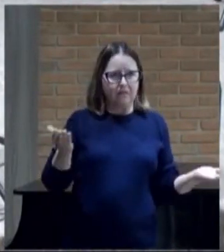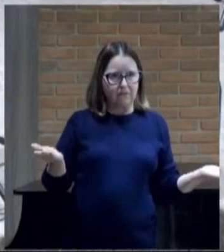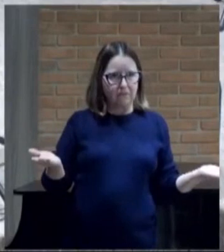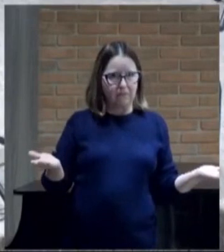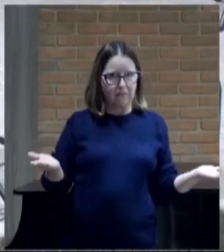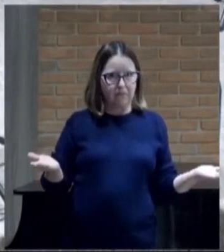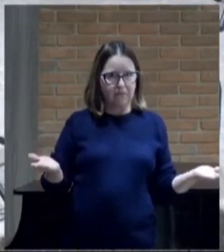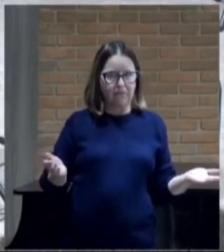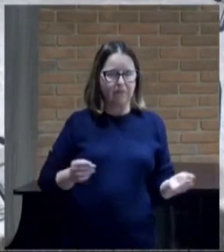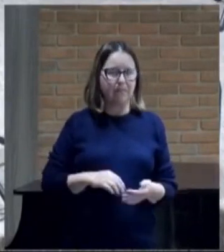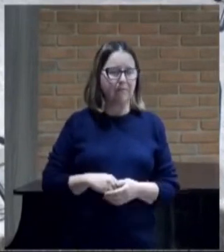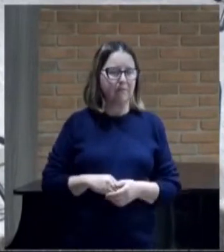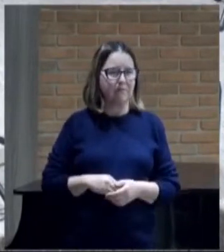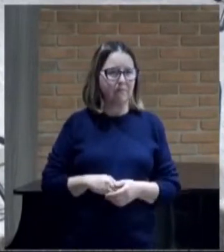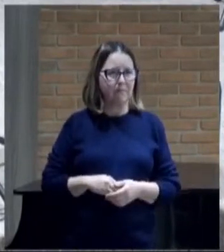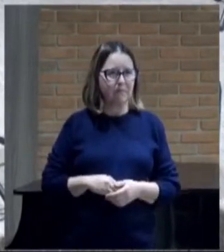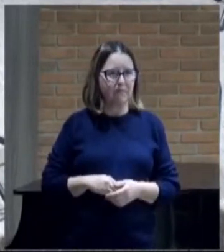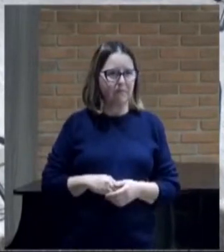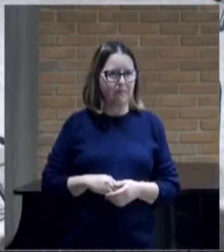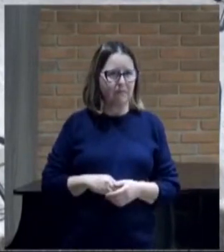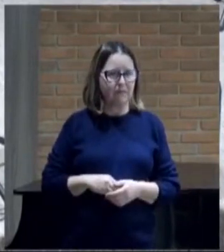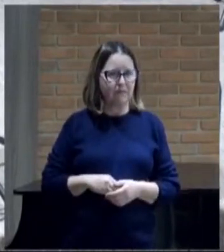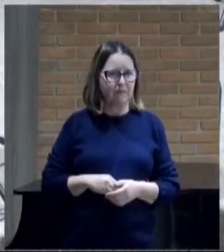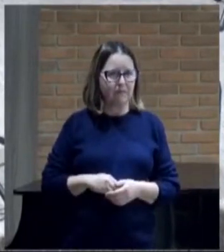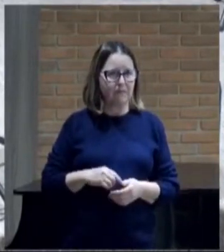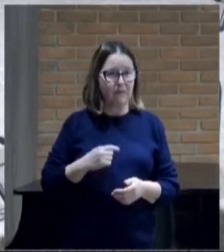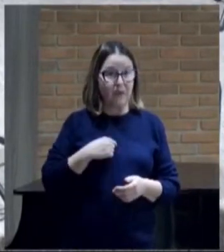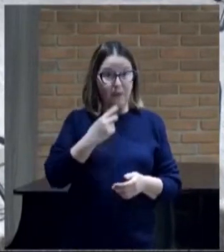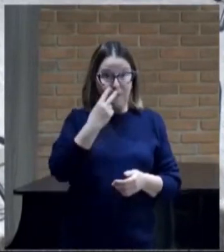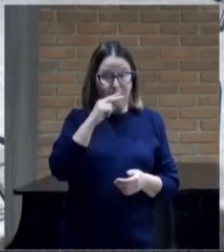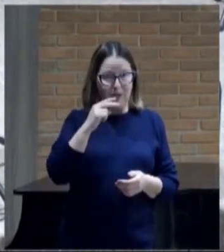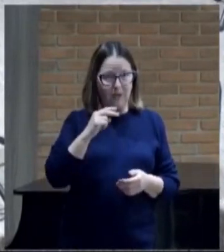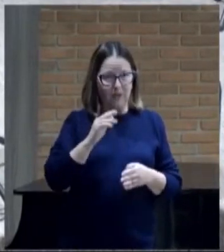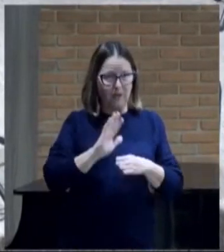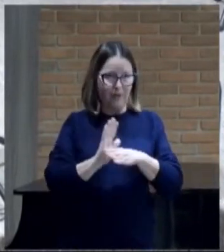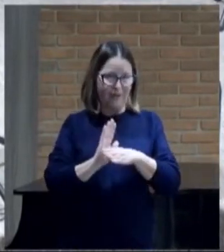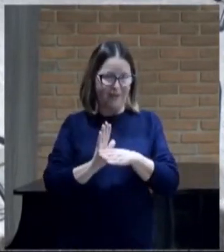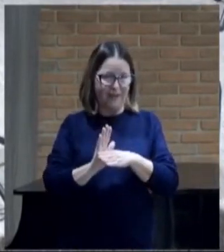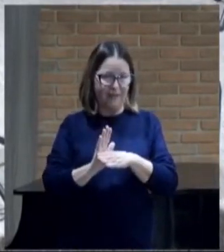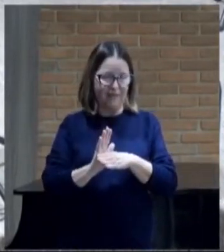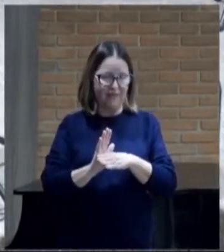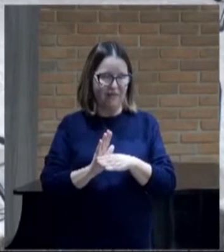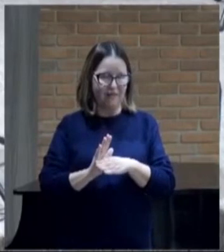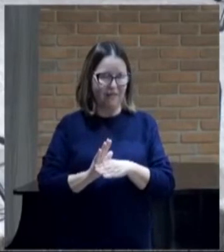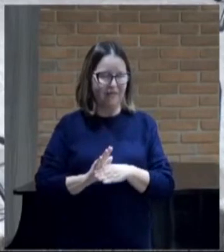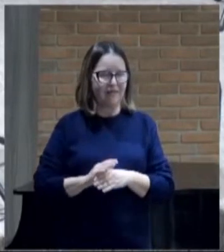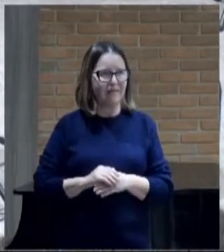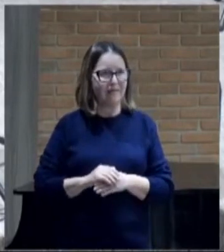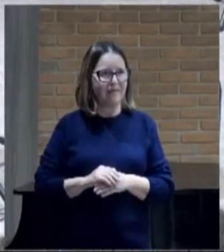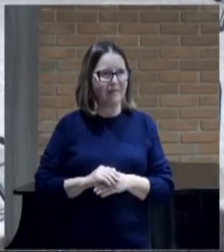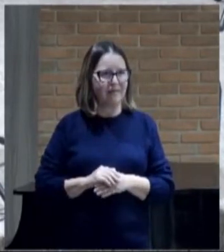Eu vi hoje um um vídeo dos sete